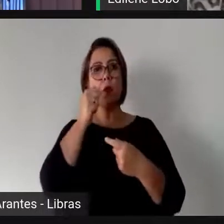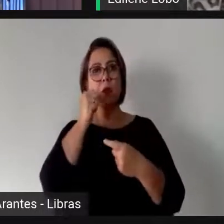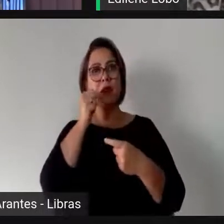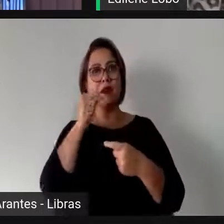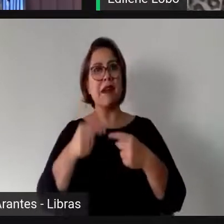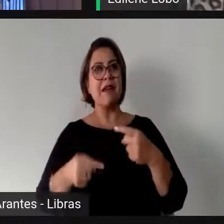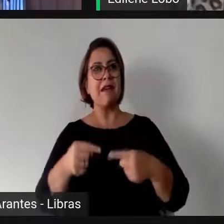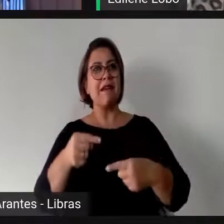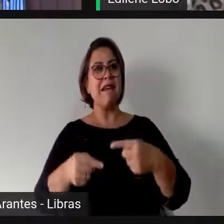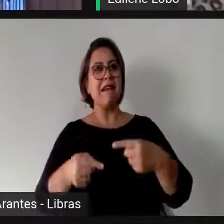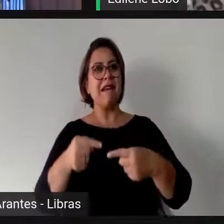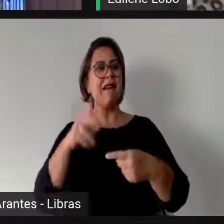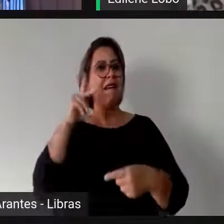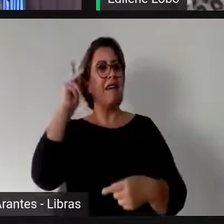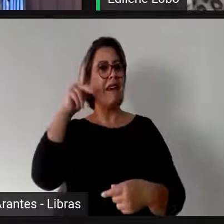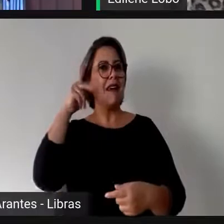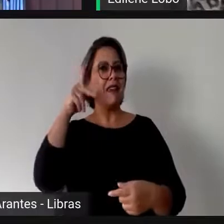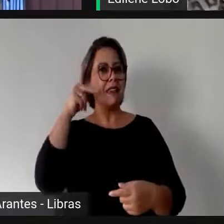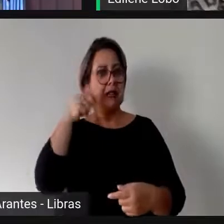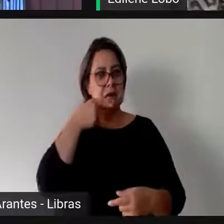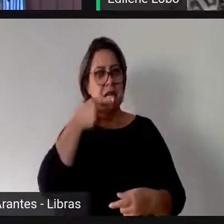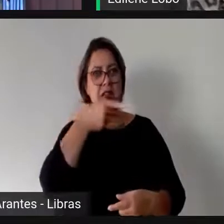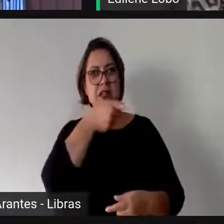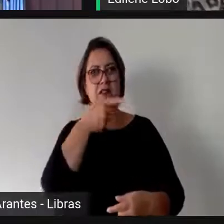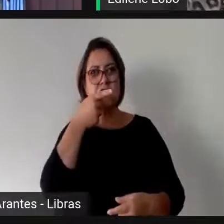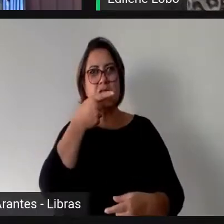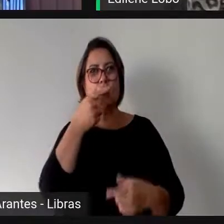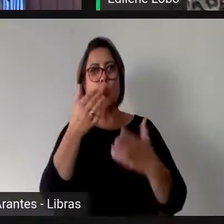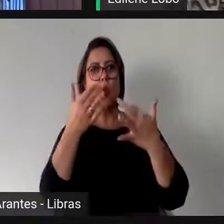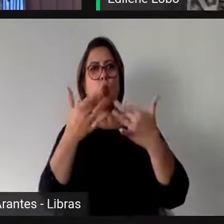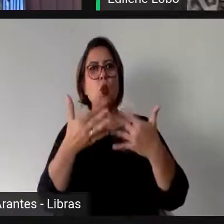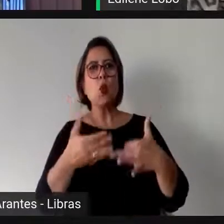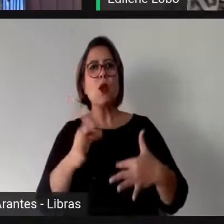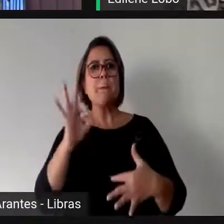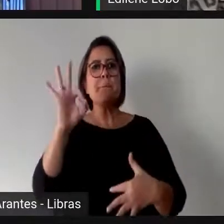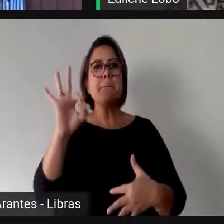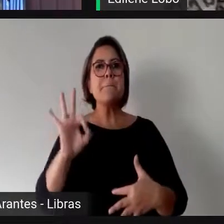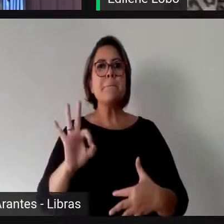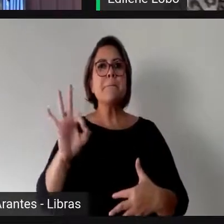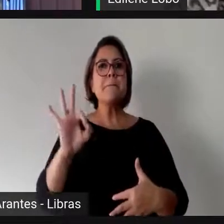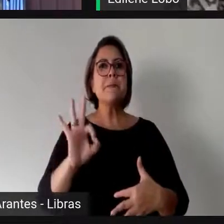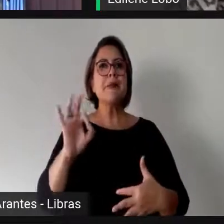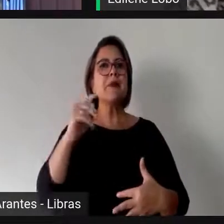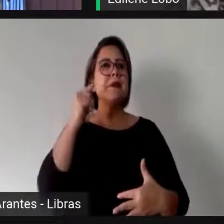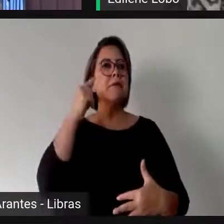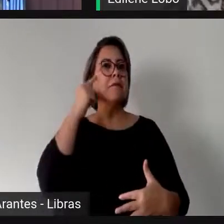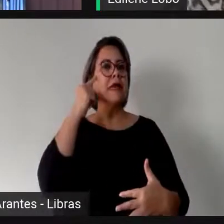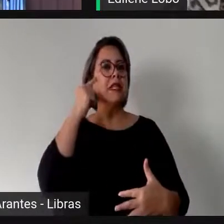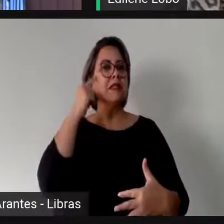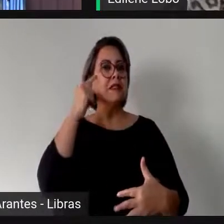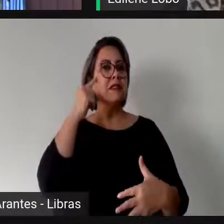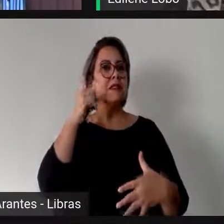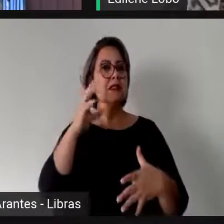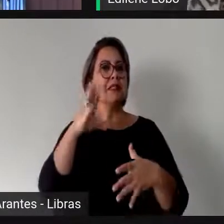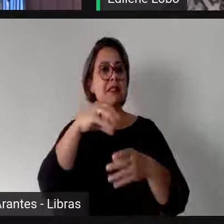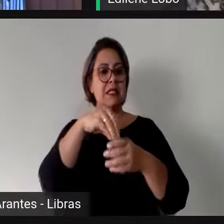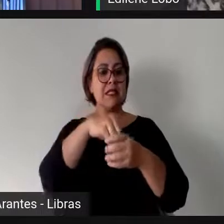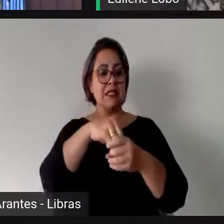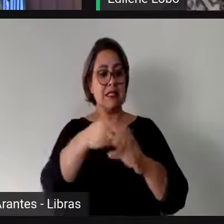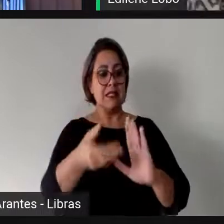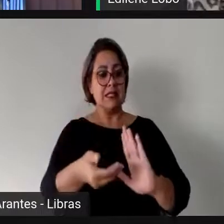percentuais da Câmara dos Deputados, que é baixíssimo quando nós identificamos que mulheres,